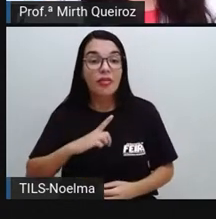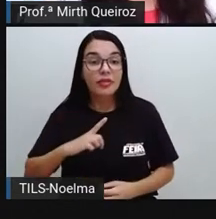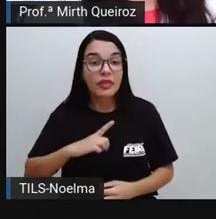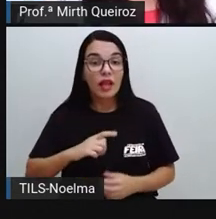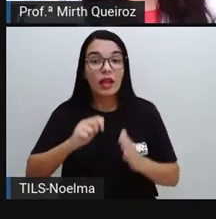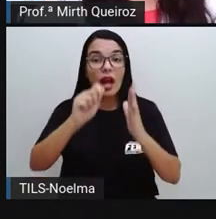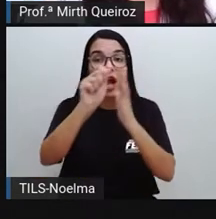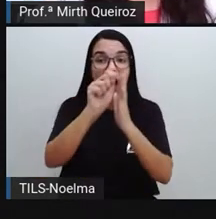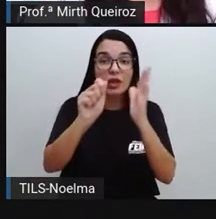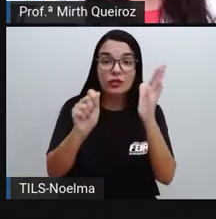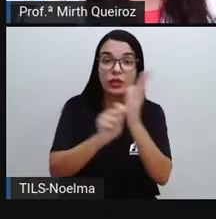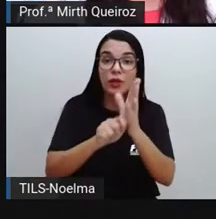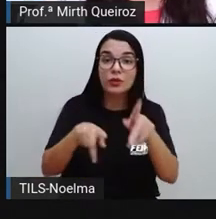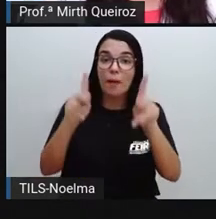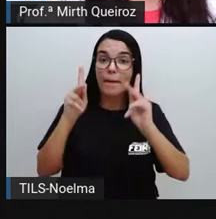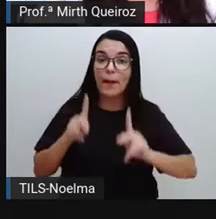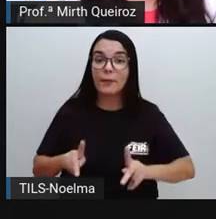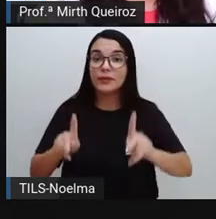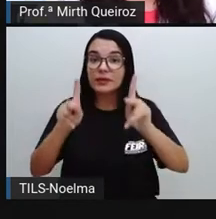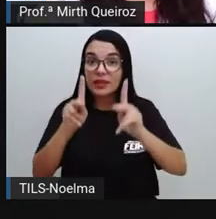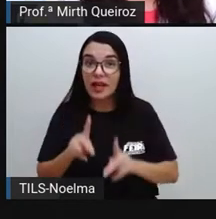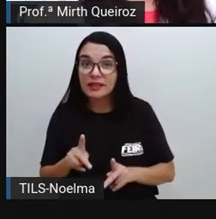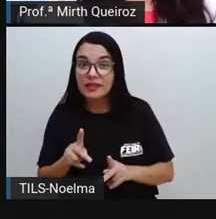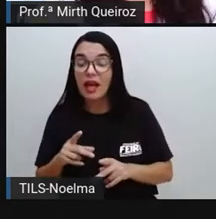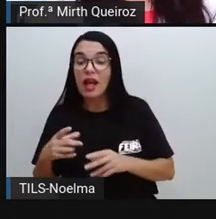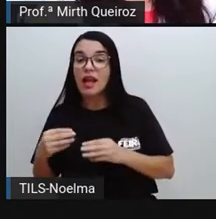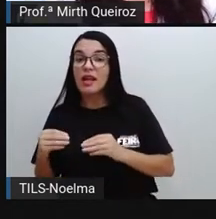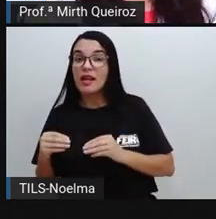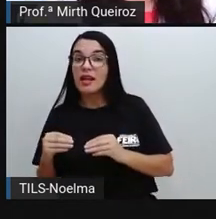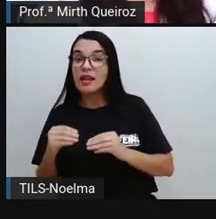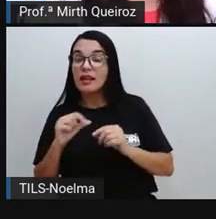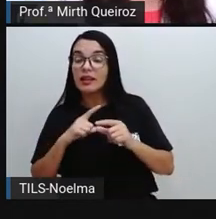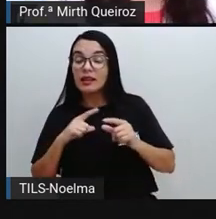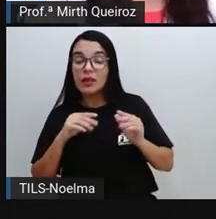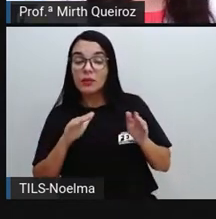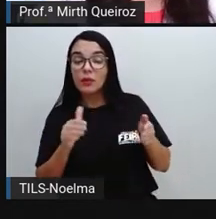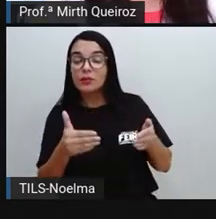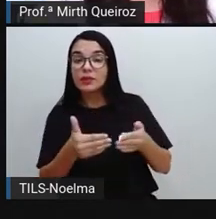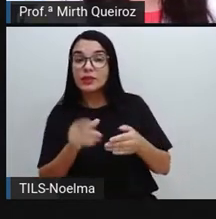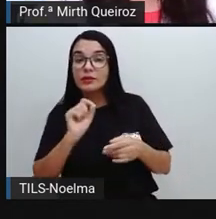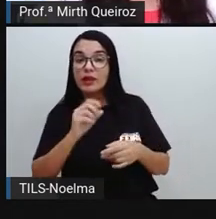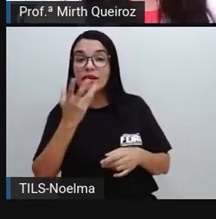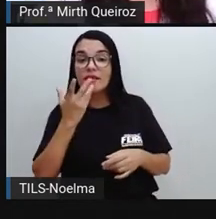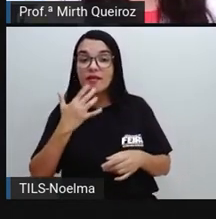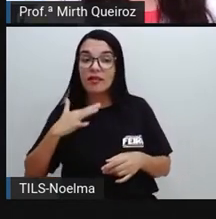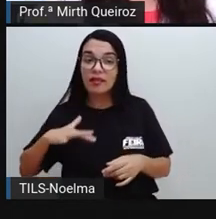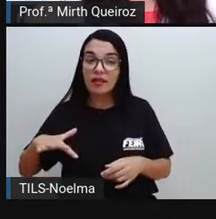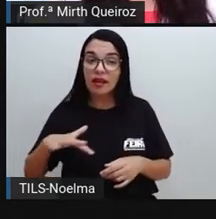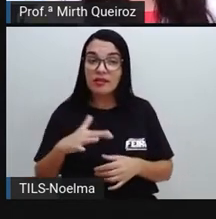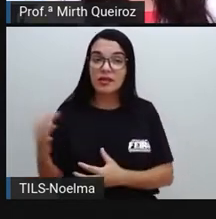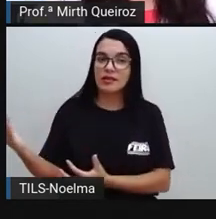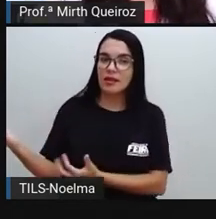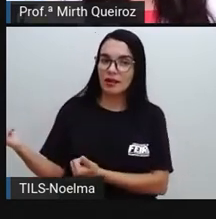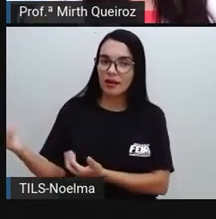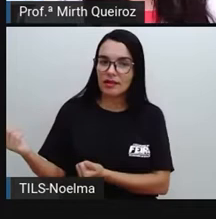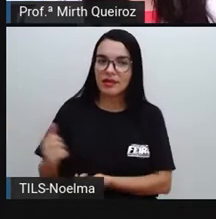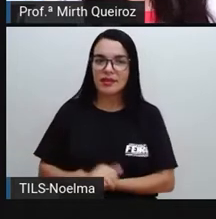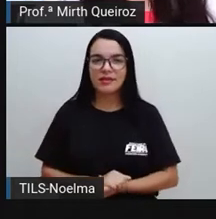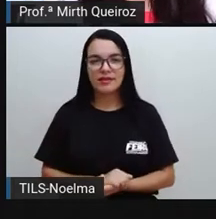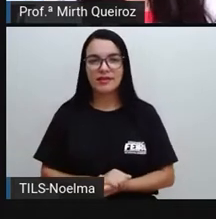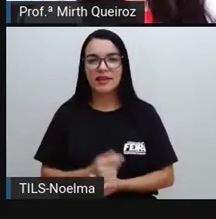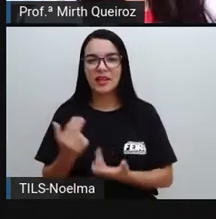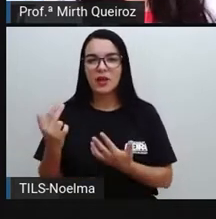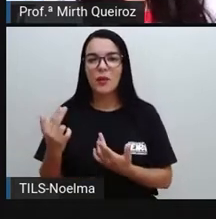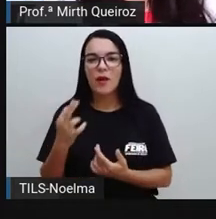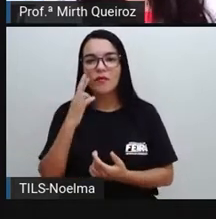artigos populares que são voltados para crianças e adolescentes, como a gente viu na outra aula, a revista Ciência